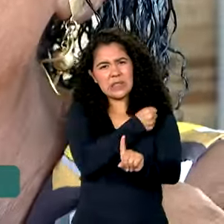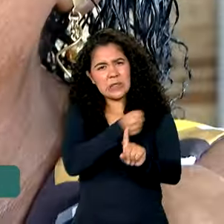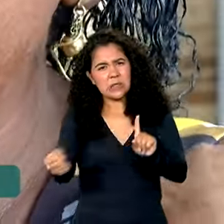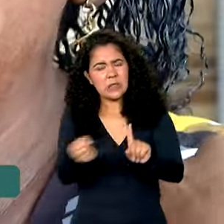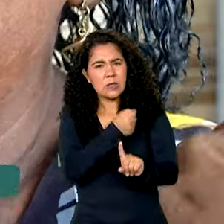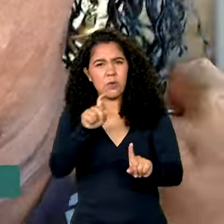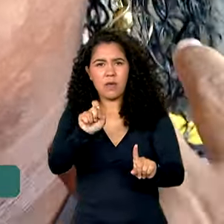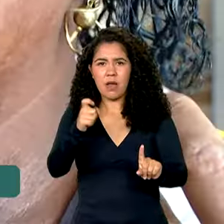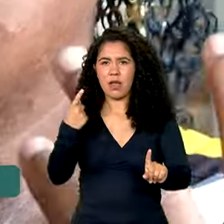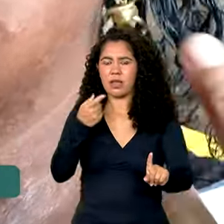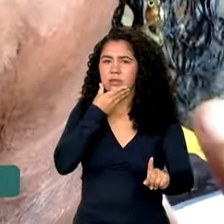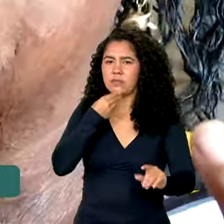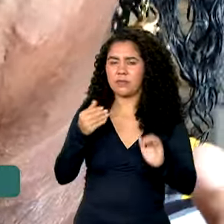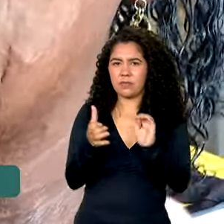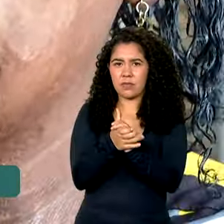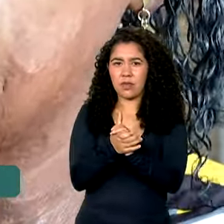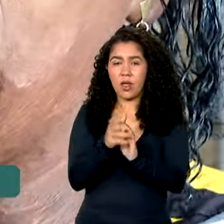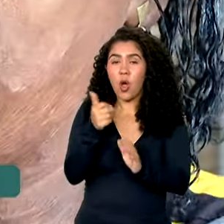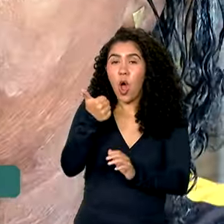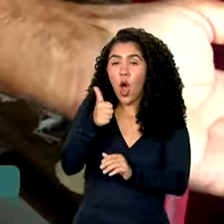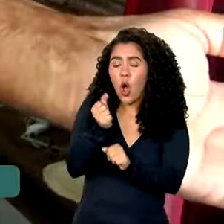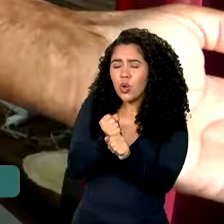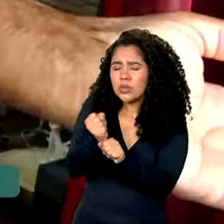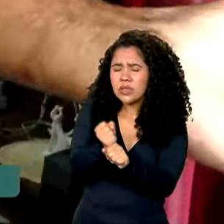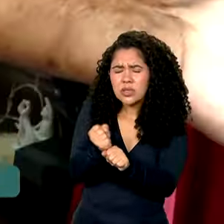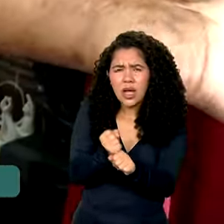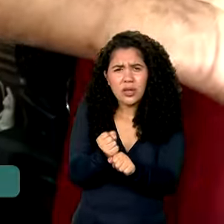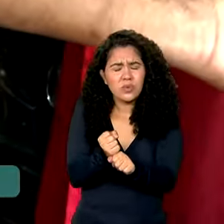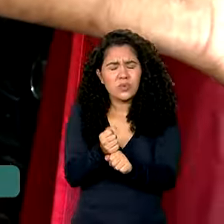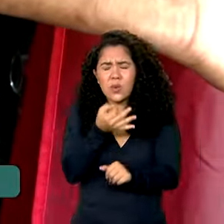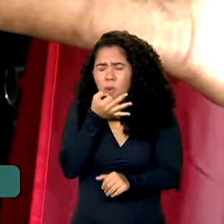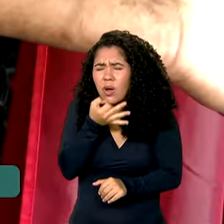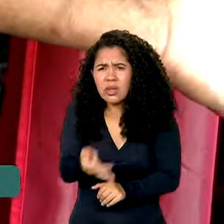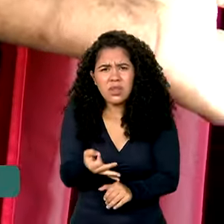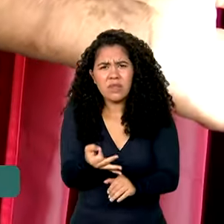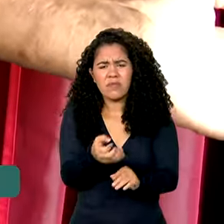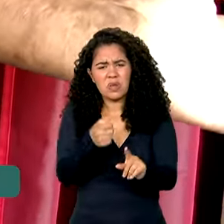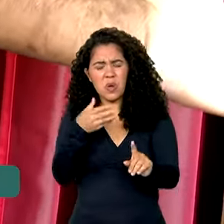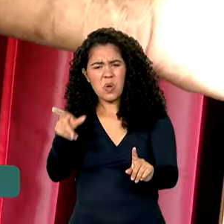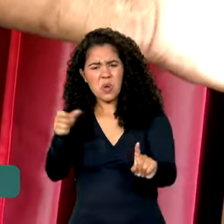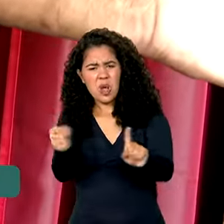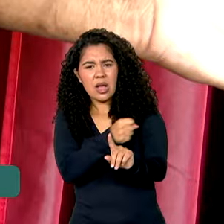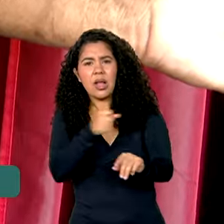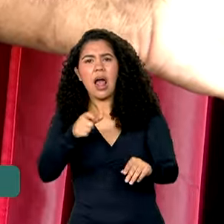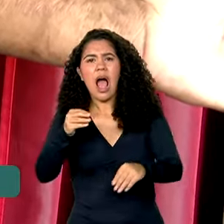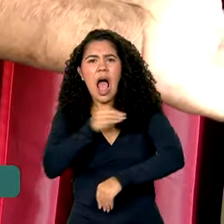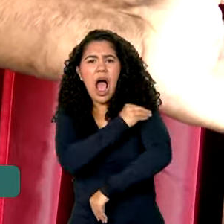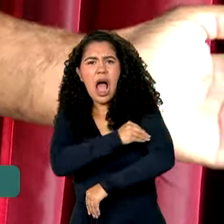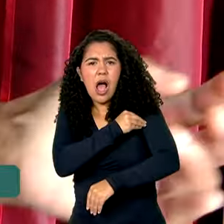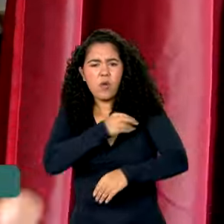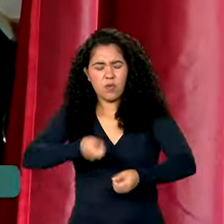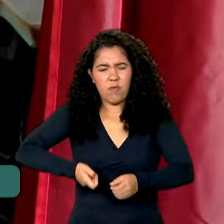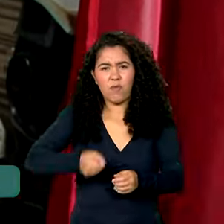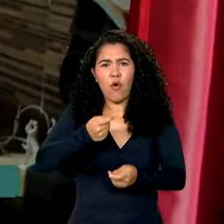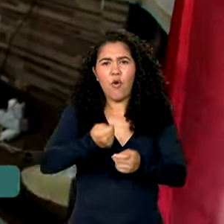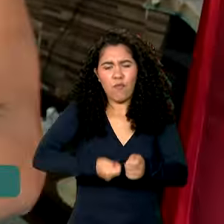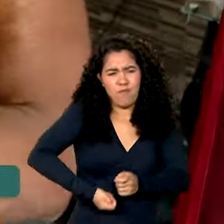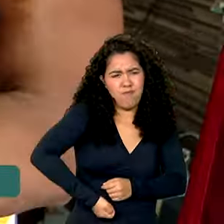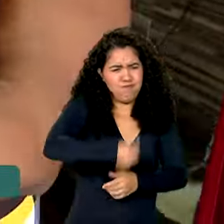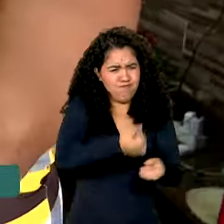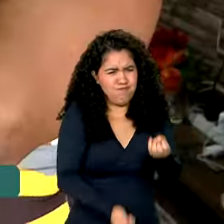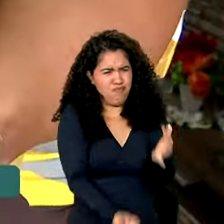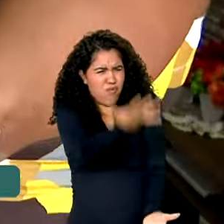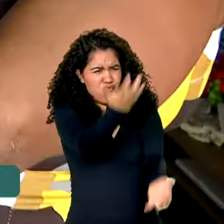ex-marido. Foram 11 anos de horror. Em uma das agressões, ele jogou álcool e atiou fogo nela, que